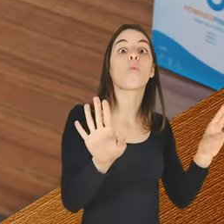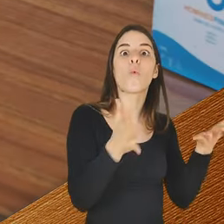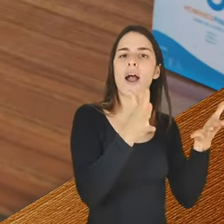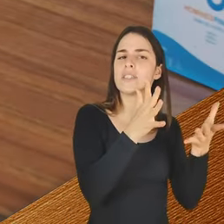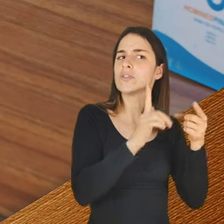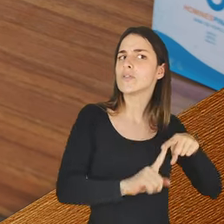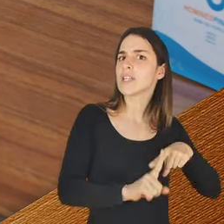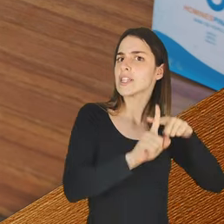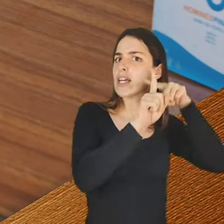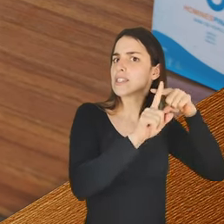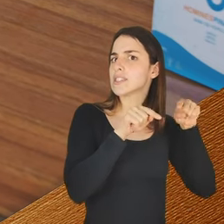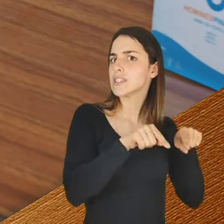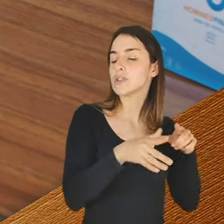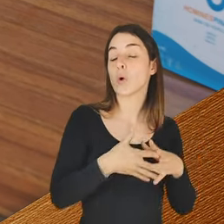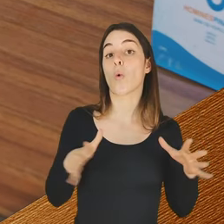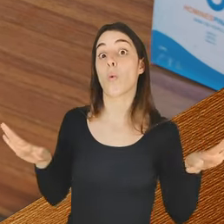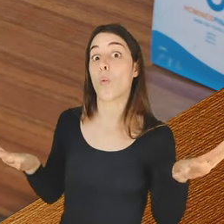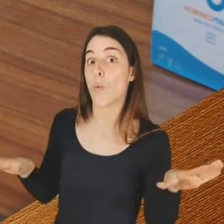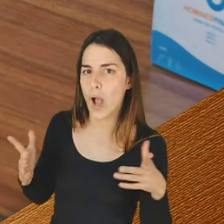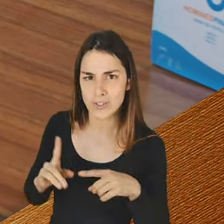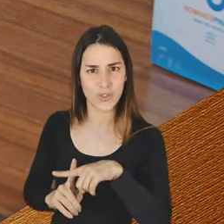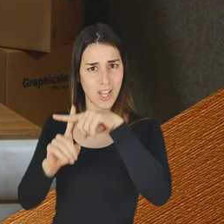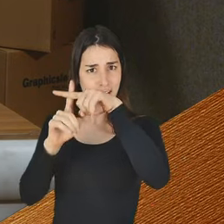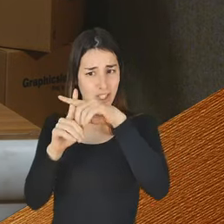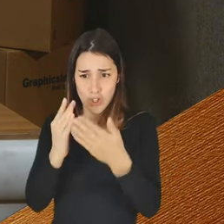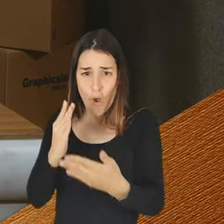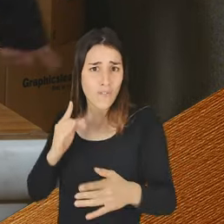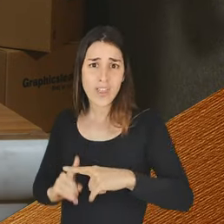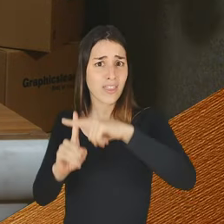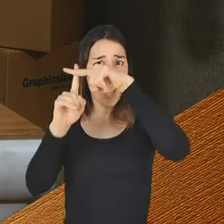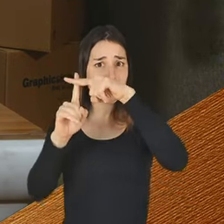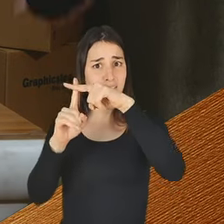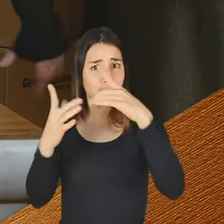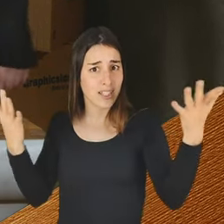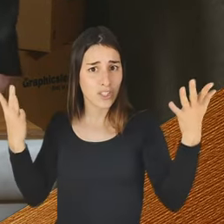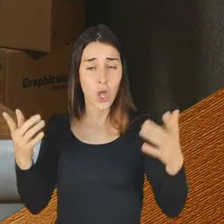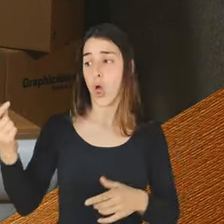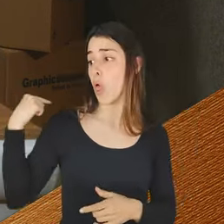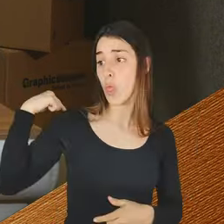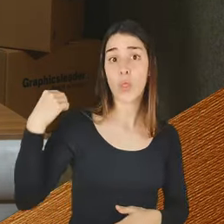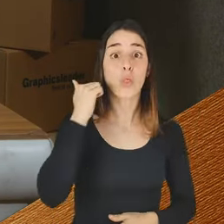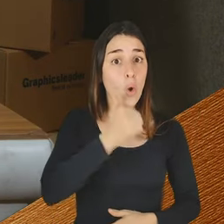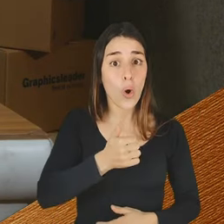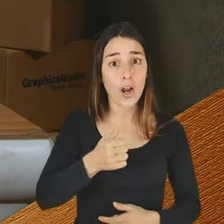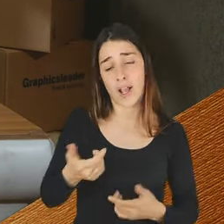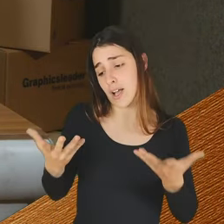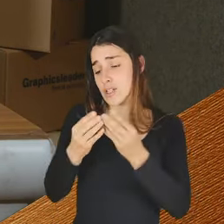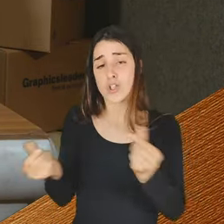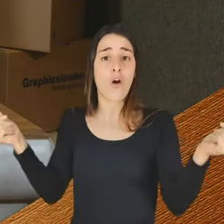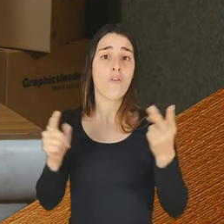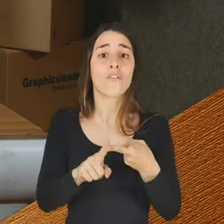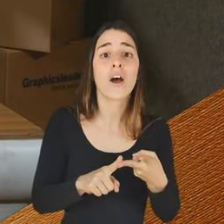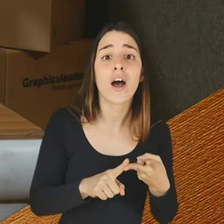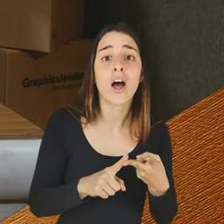deste produto? Joana, quais é que não são as vantagens, Joana? Dores de costas? Cura, Joana. Dores nas articulações?